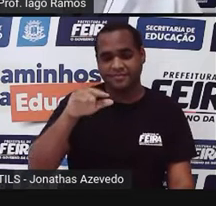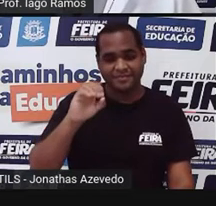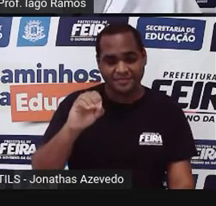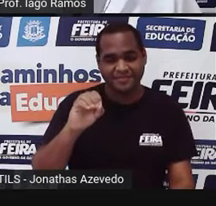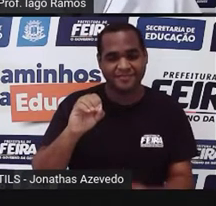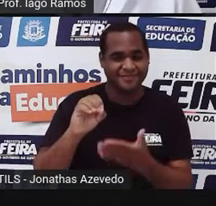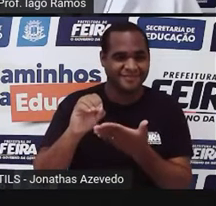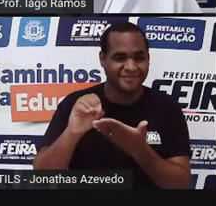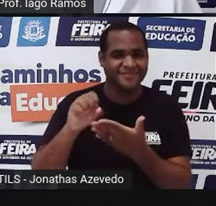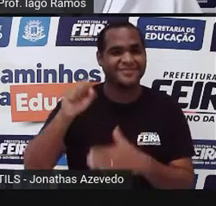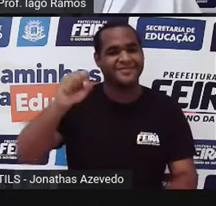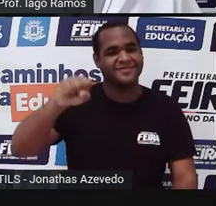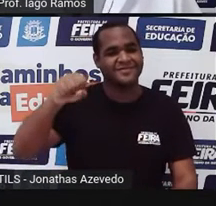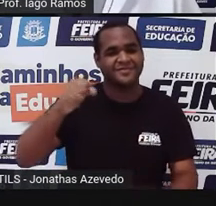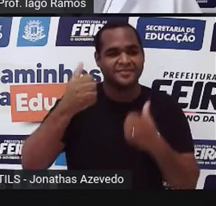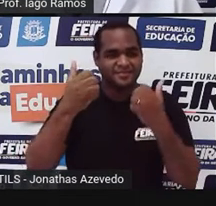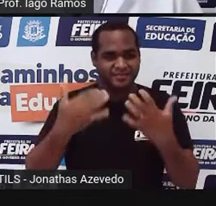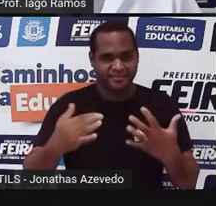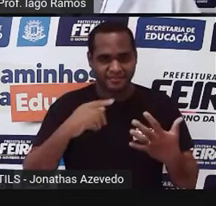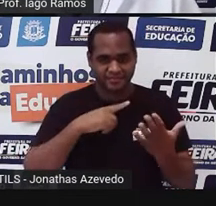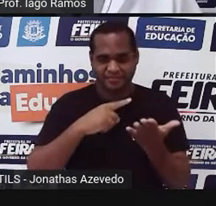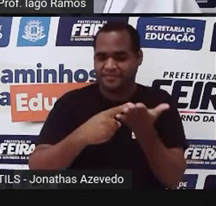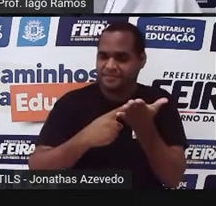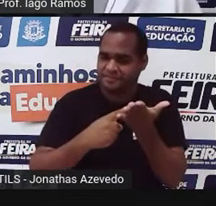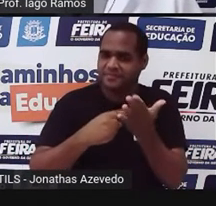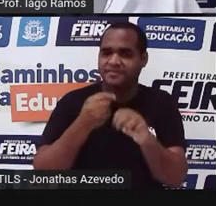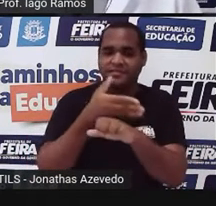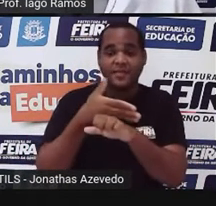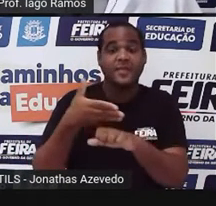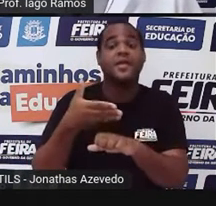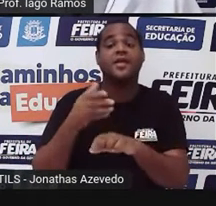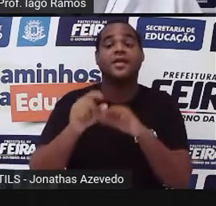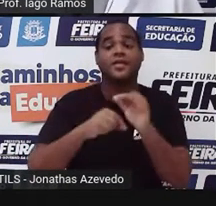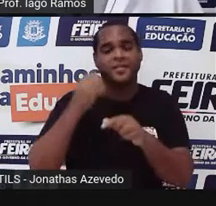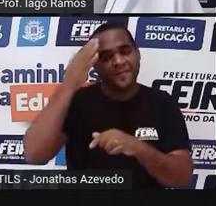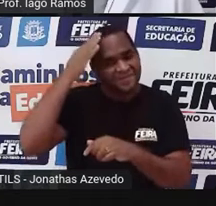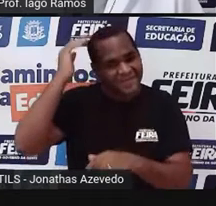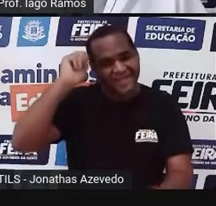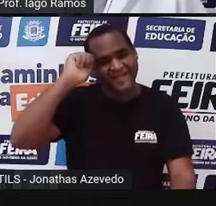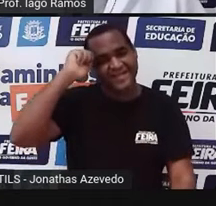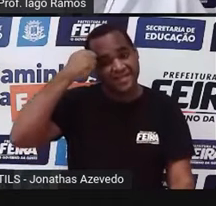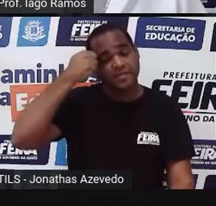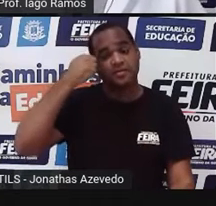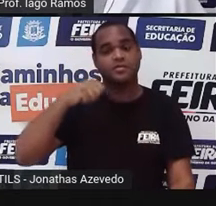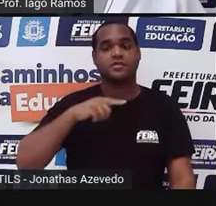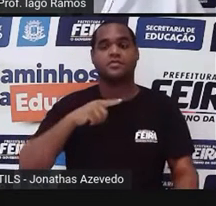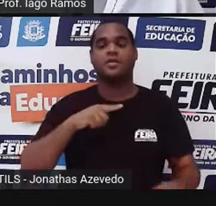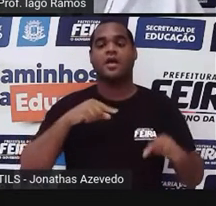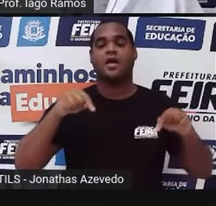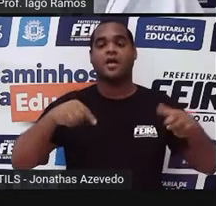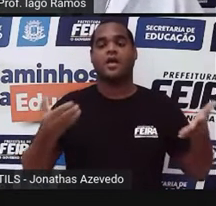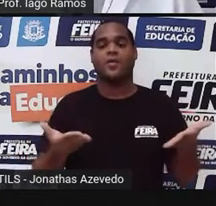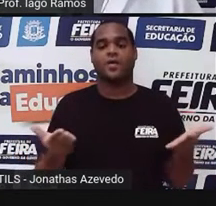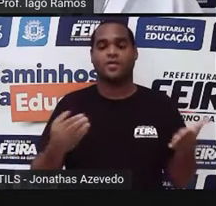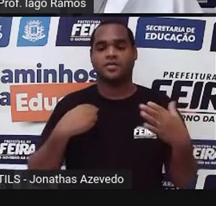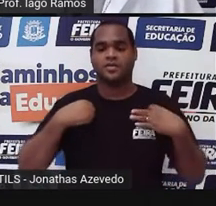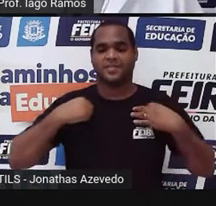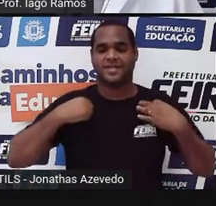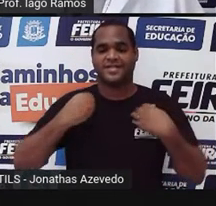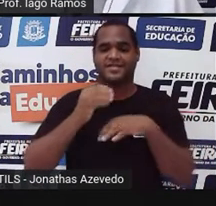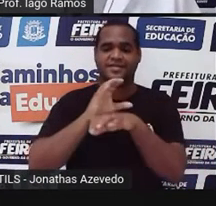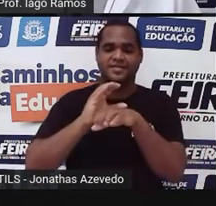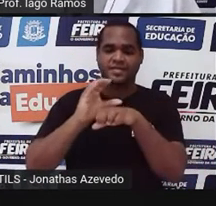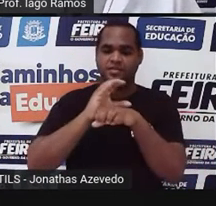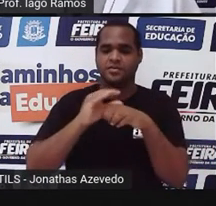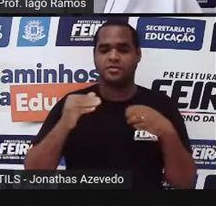Lima, pois é, tem um pele branca, meu cabelo ele é preto. Aqui nesse momento eu visto uma camisa cinza,